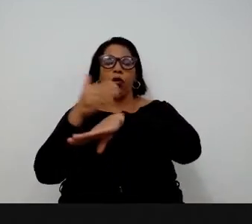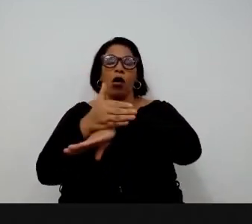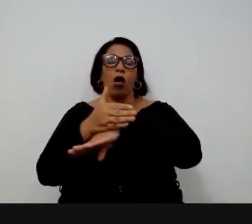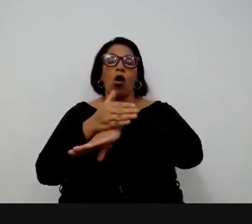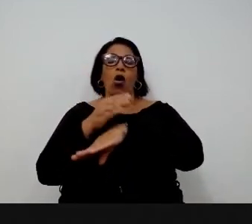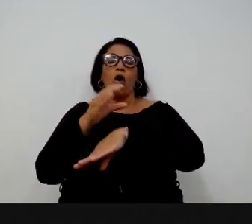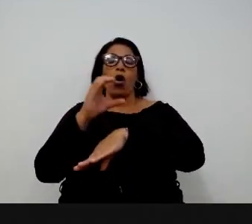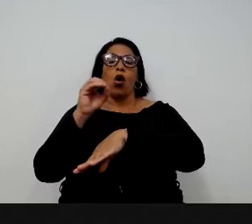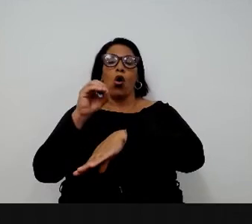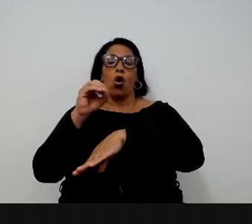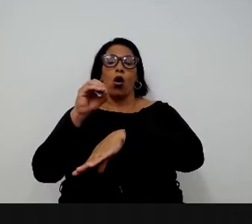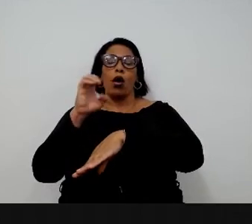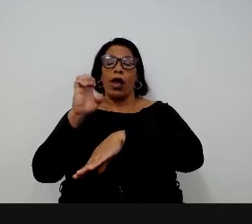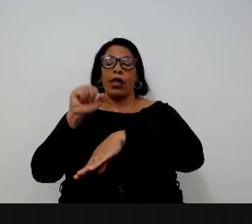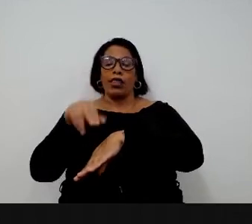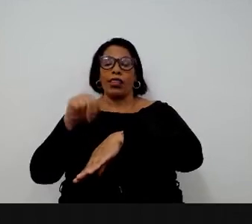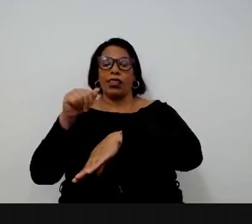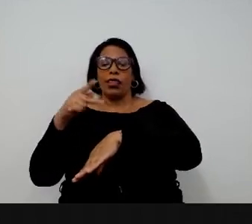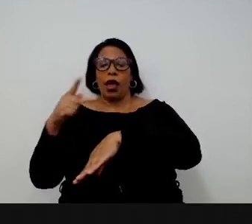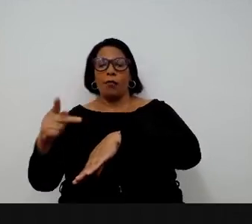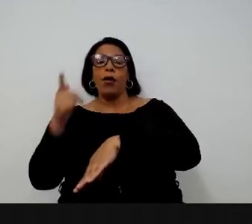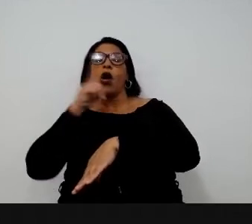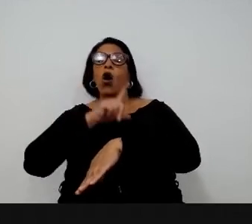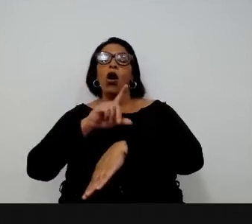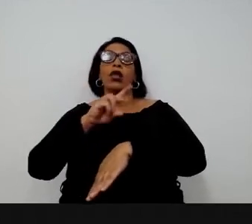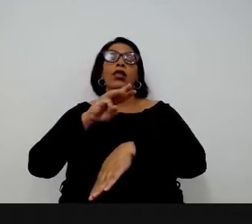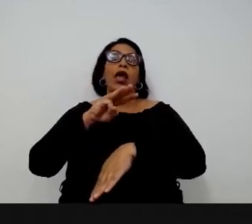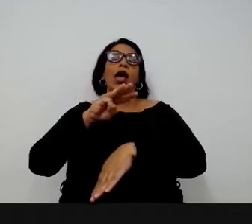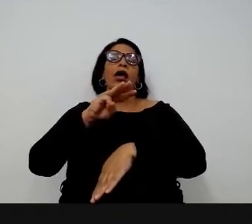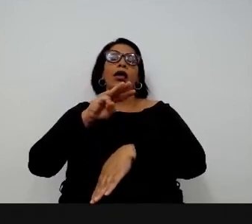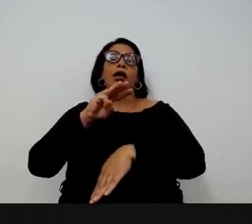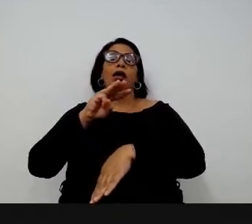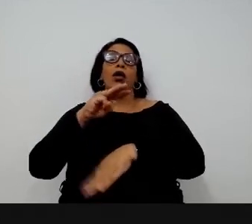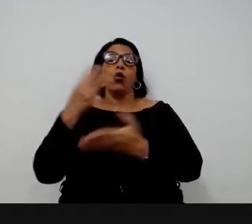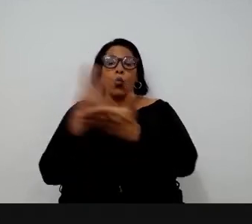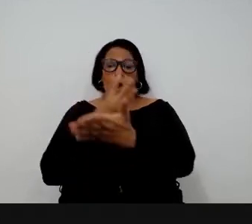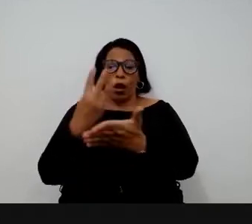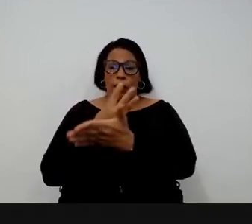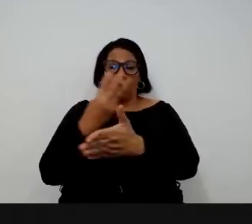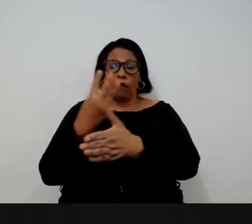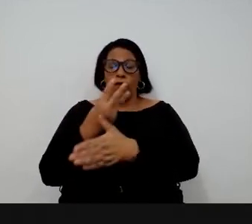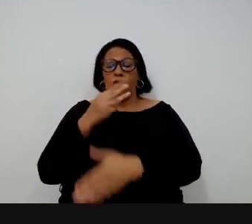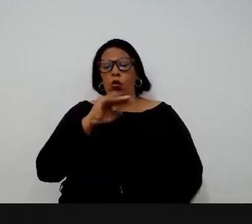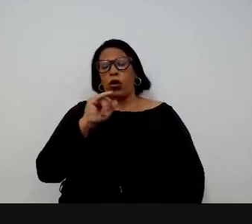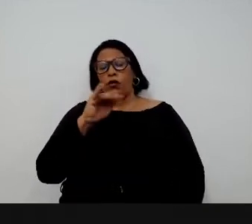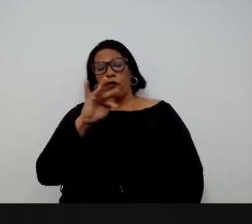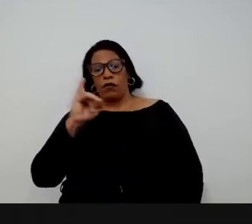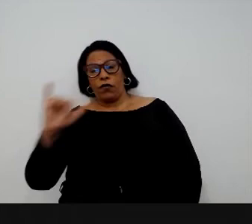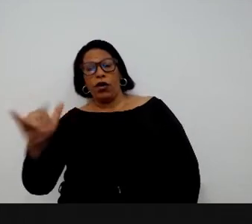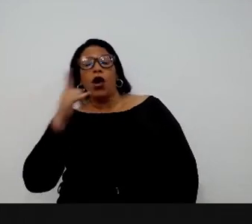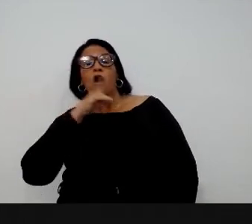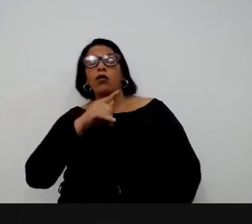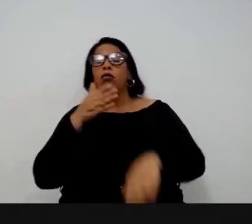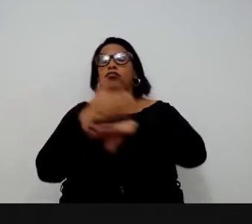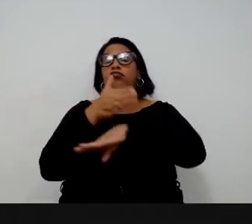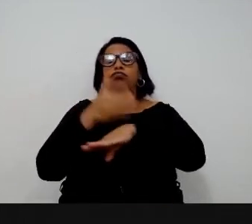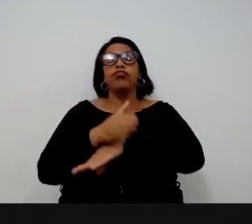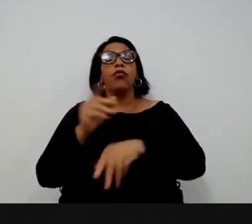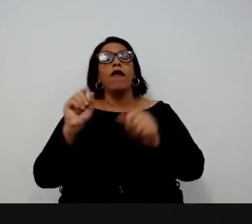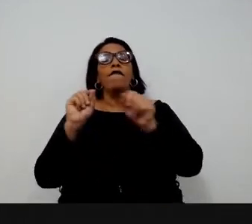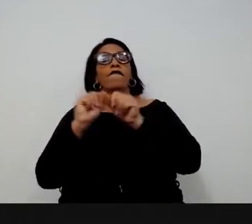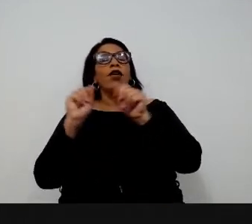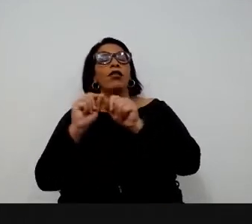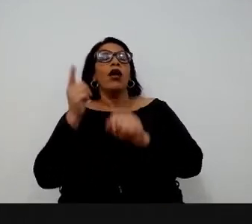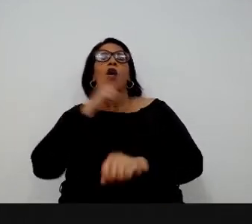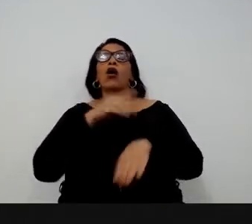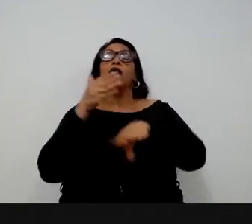que tenha uma conta no Golf.br, pode se conectar ao nosso Wi-Fi via Golf.br. Entra ali, vai abrir uma telinha de login, você faz o login